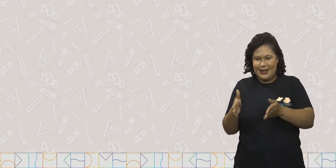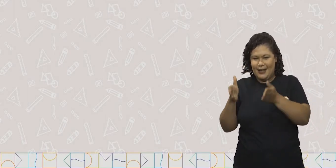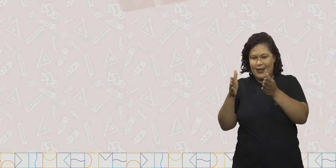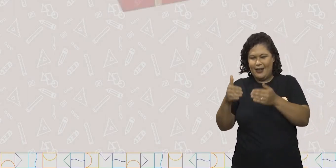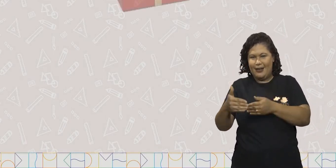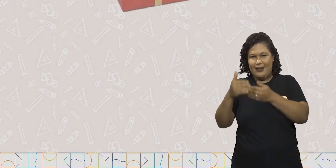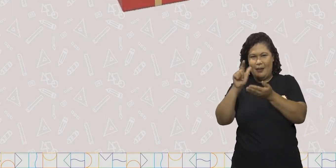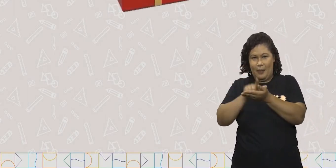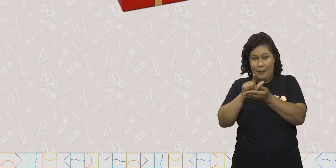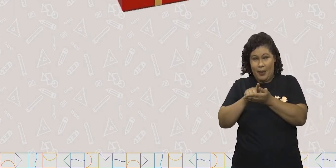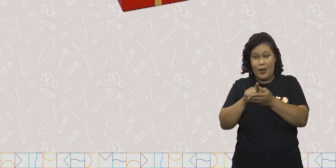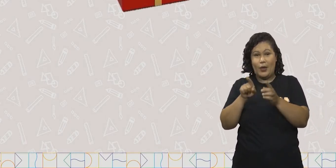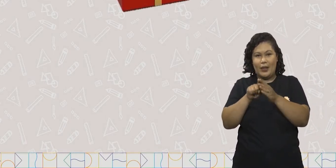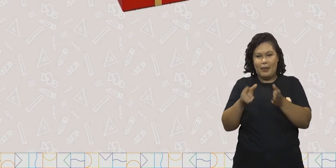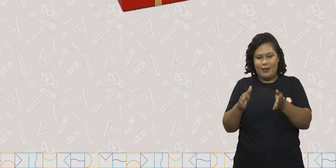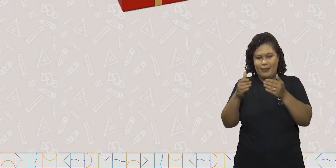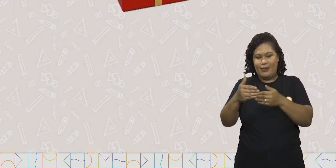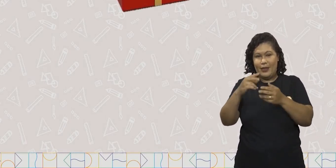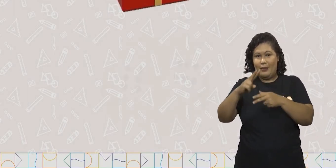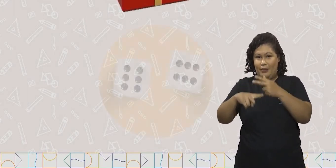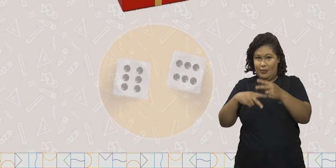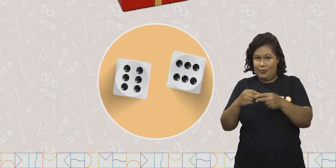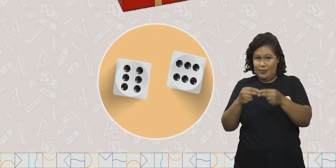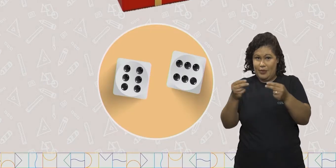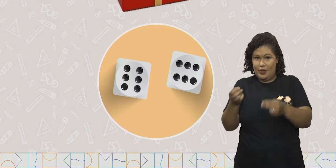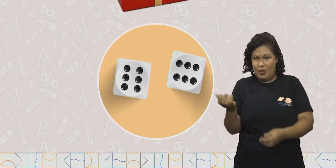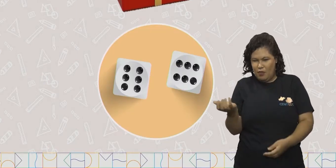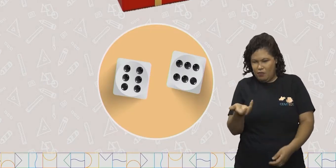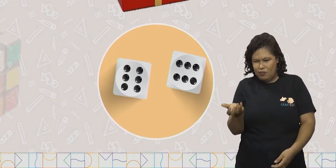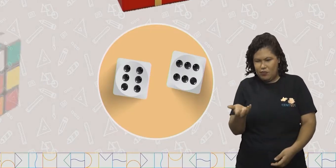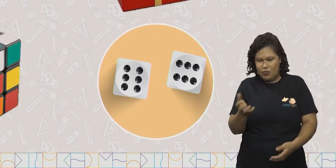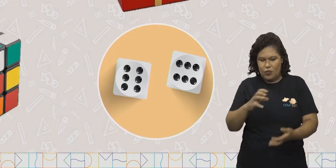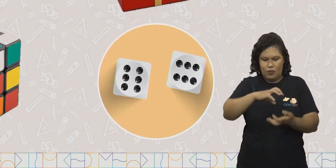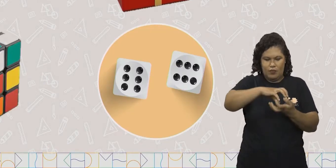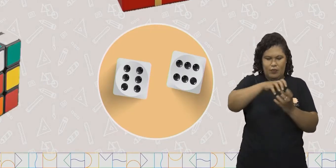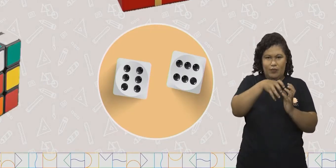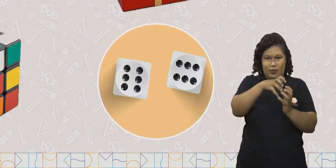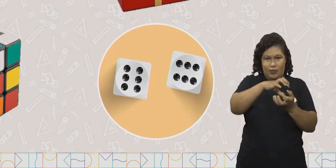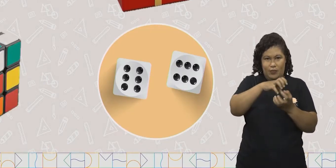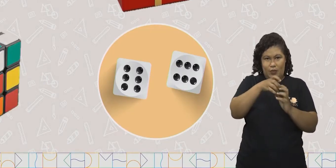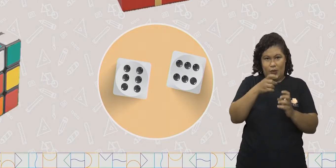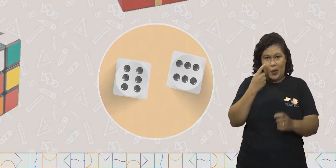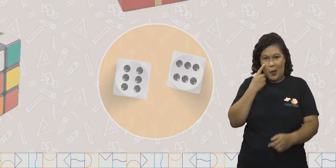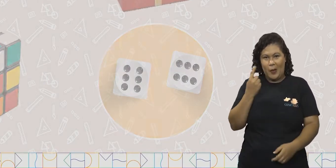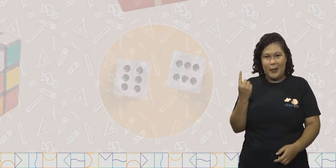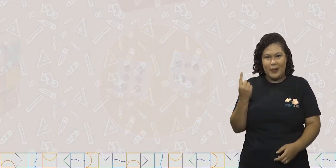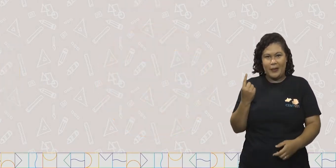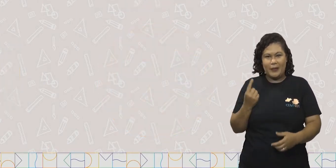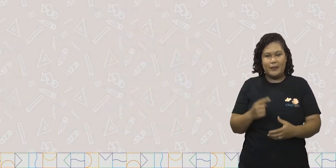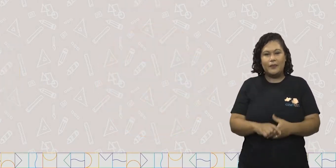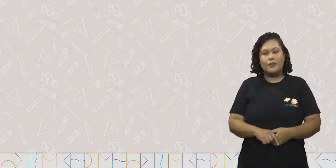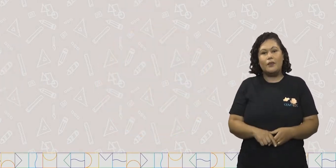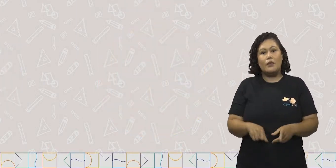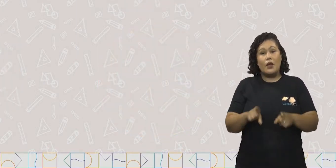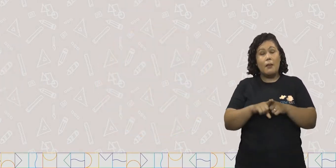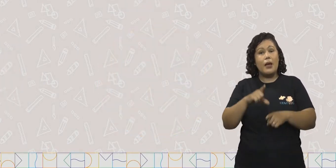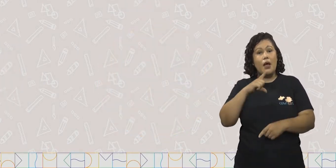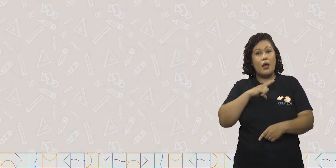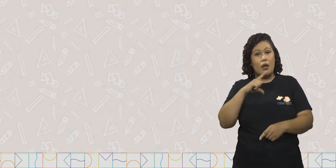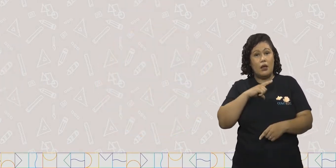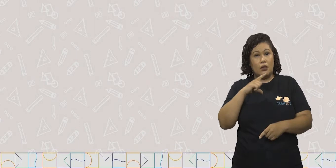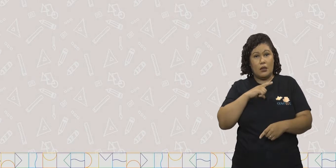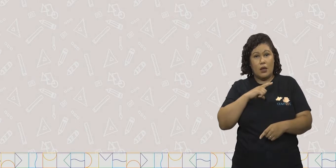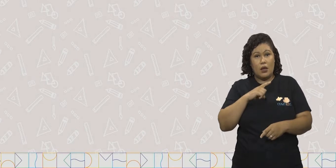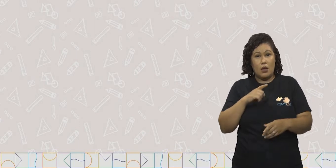papelão, uma caixa de presente, o dado ou um cubo mágico. Depois, temos o